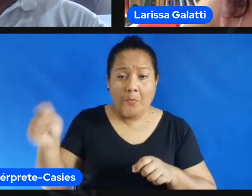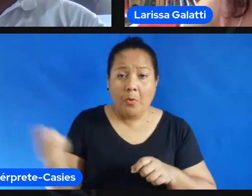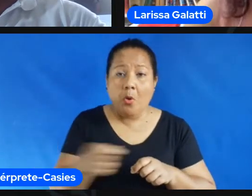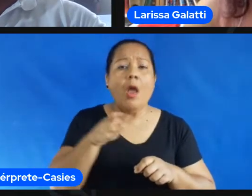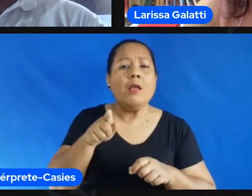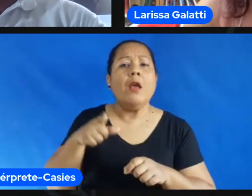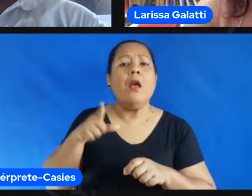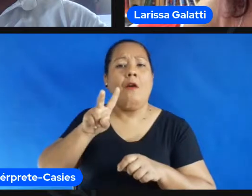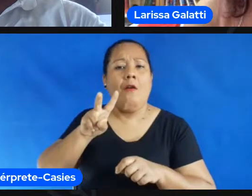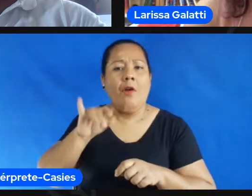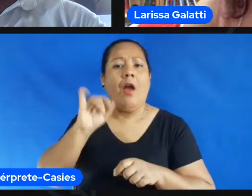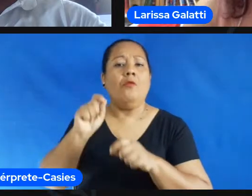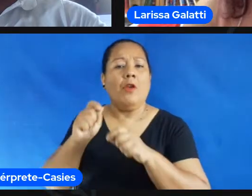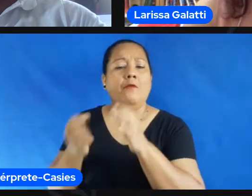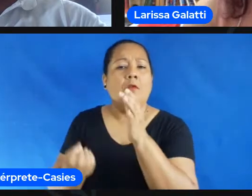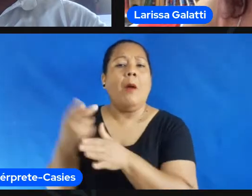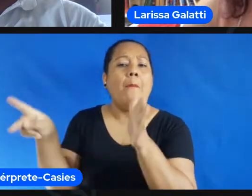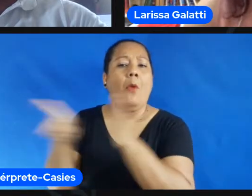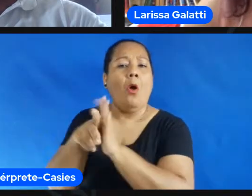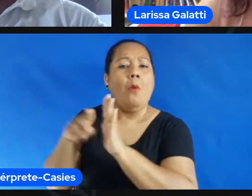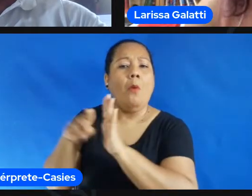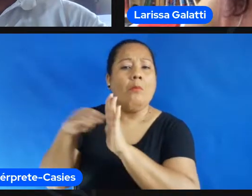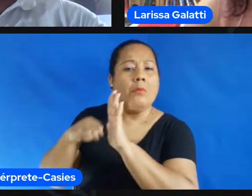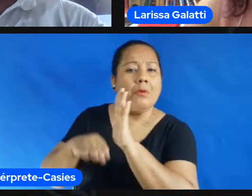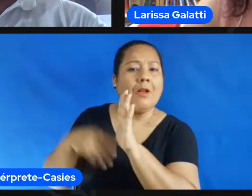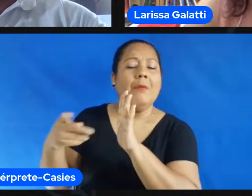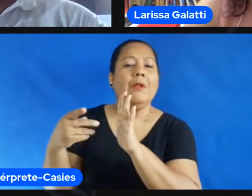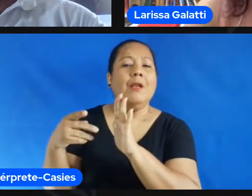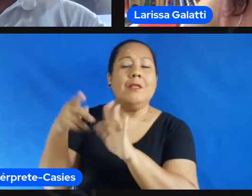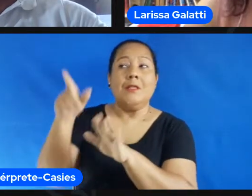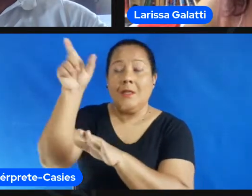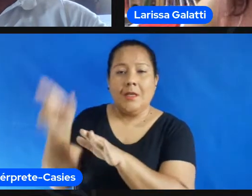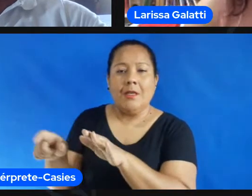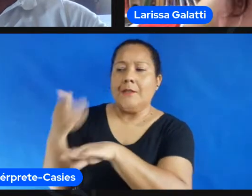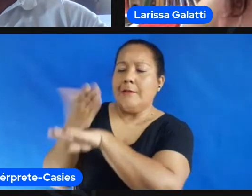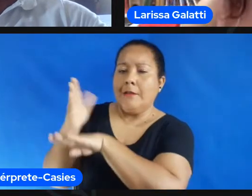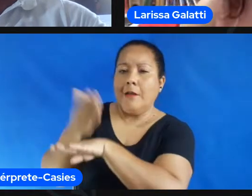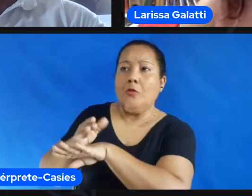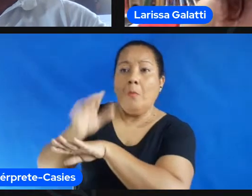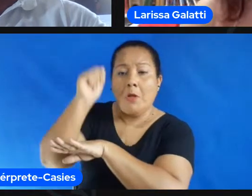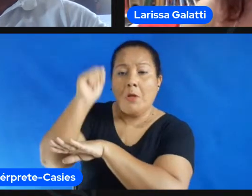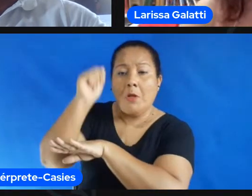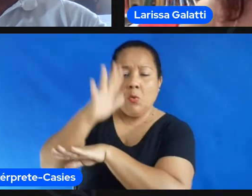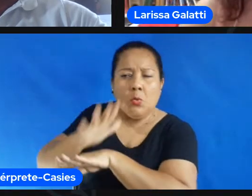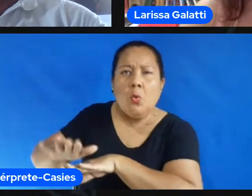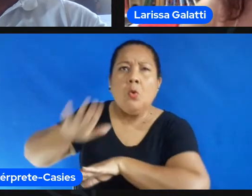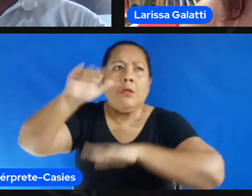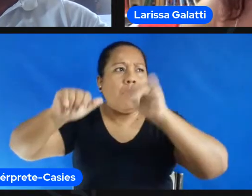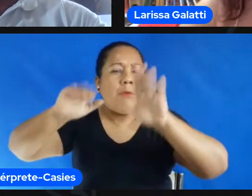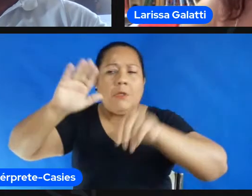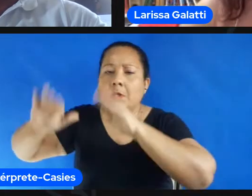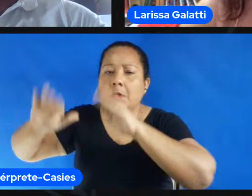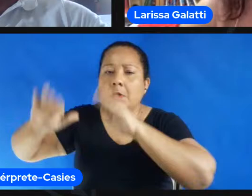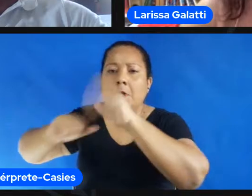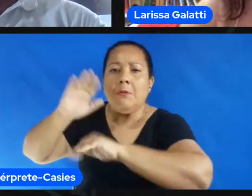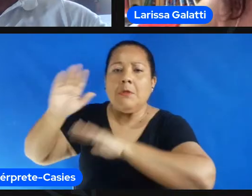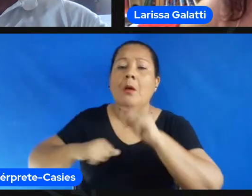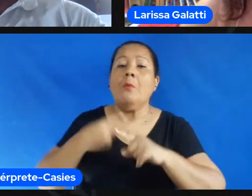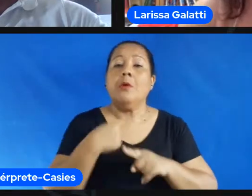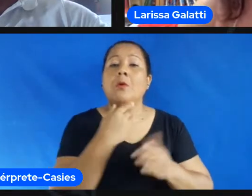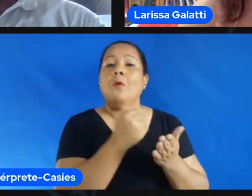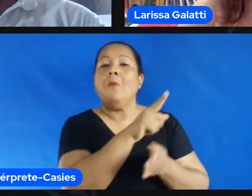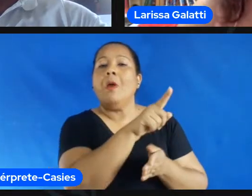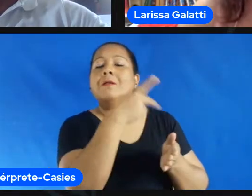treinadores e treinadoras um programa de desenvolvimento de treinadores e treinadoras pra todo o Brasil a partir dessas iniciativas do ICC que eu comentei com